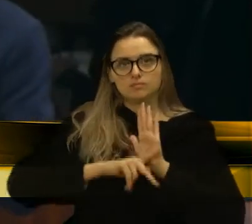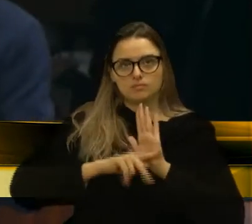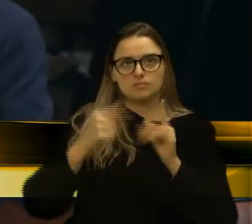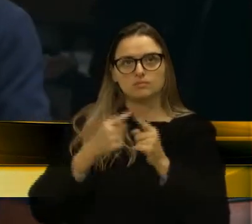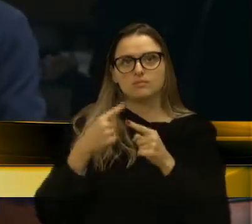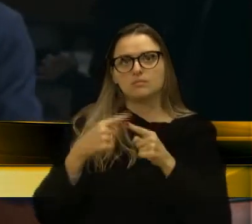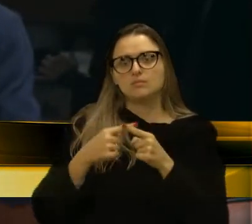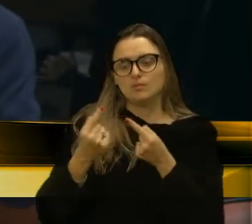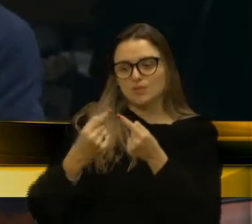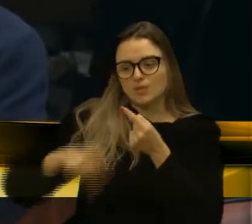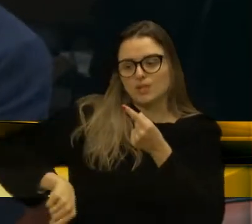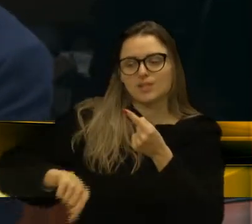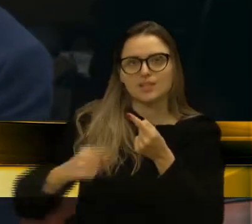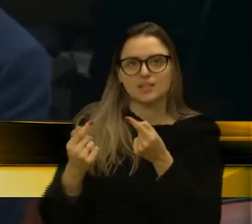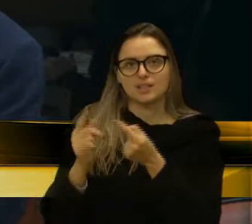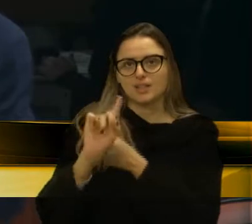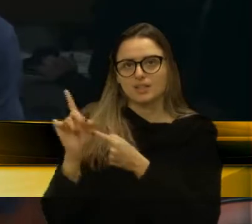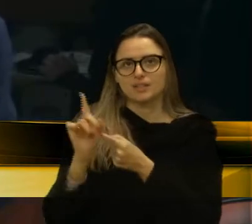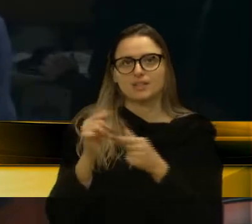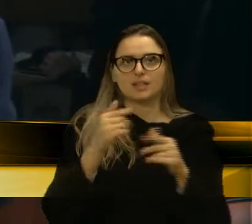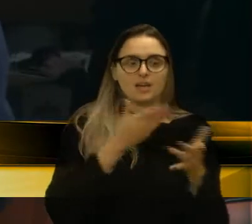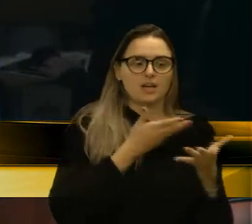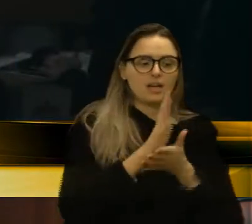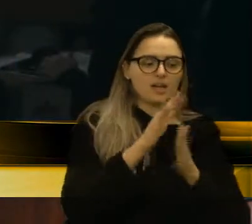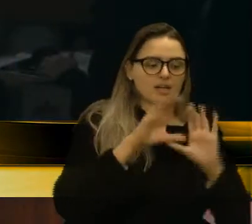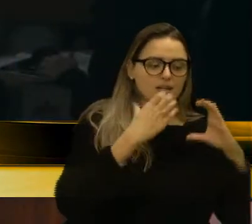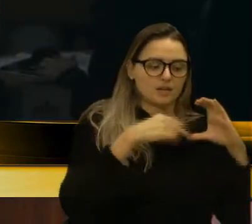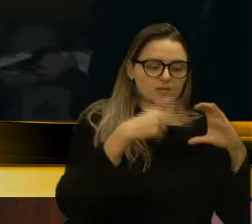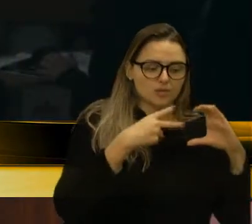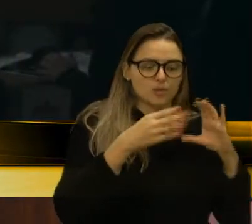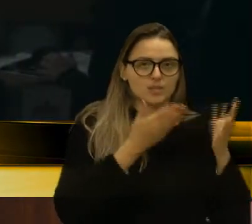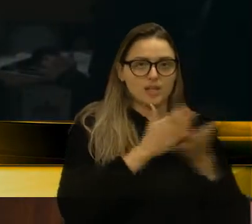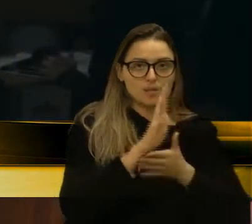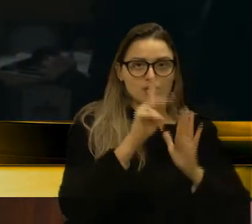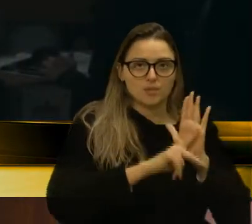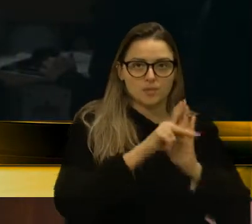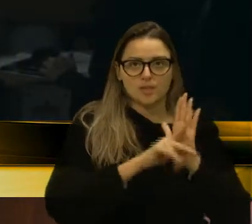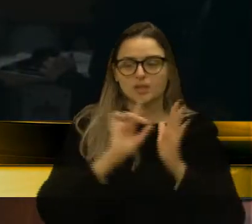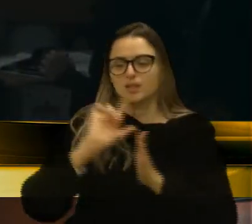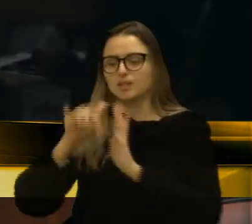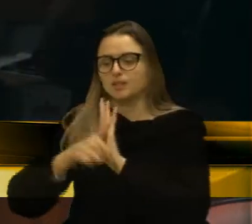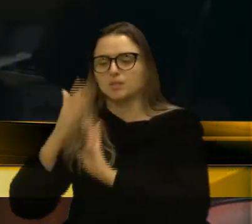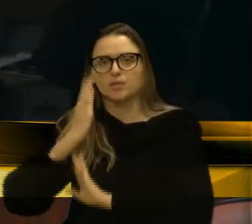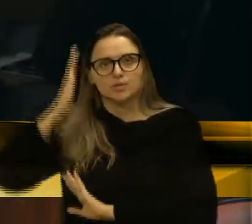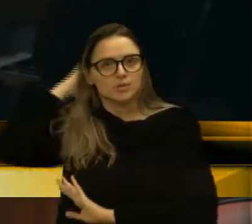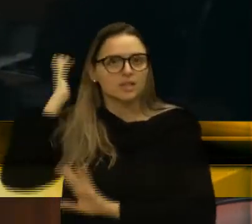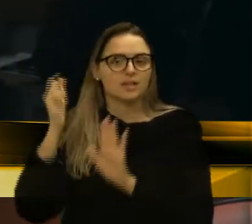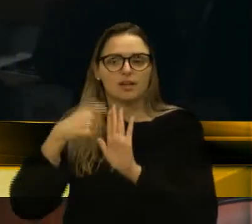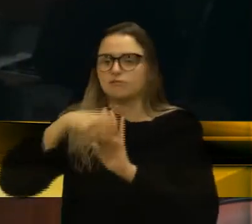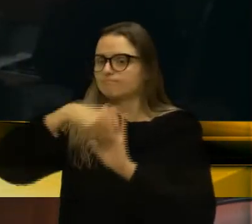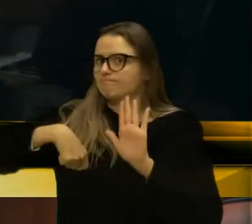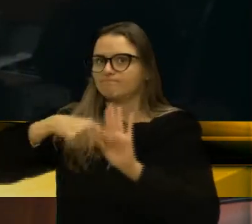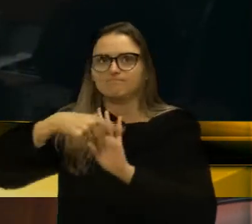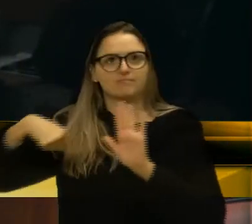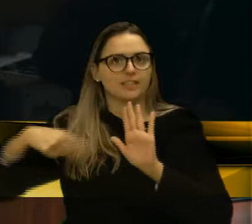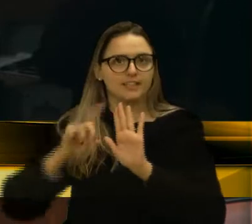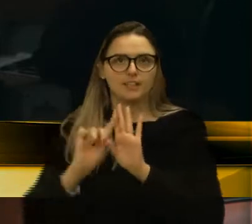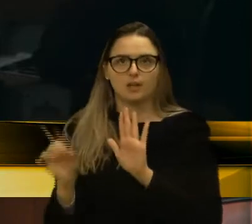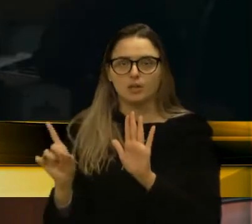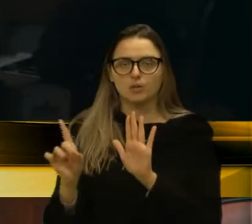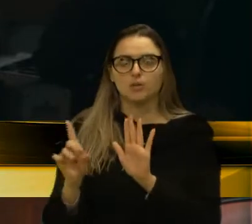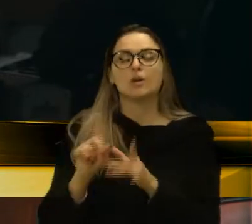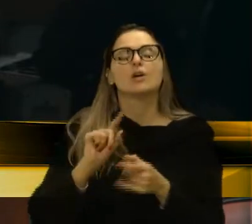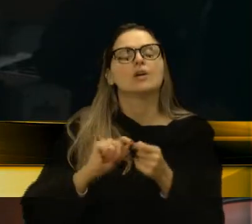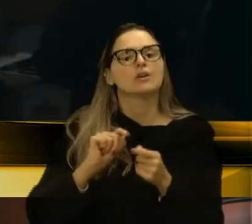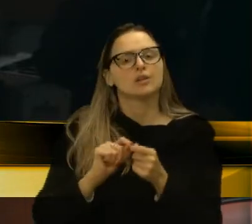democrática que tem ocorrido em a casa aprovar projetos e depois o executivo vetar, isso faz